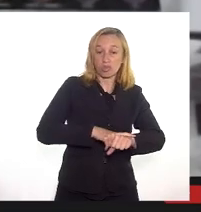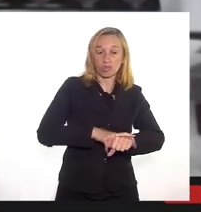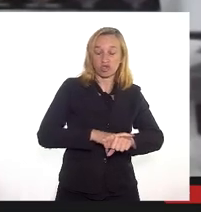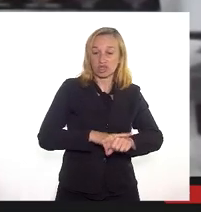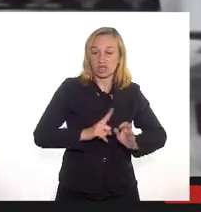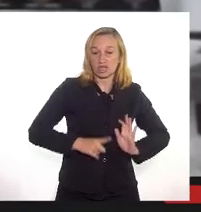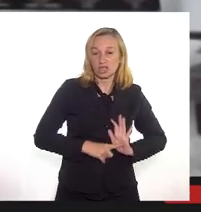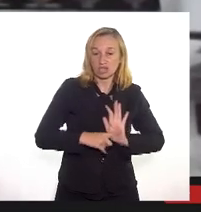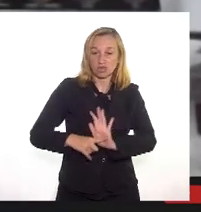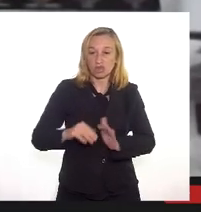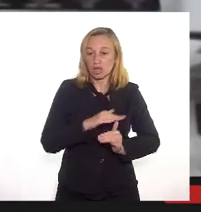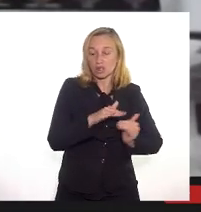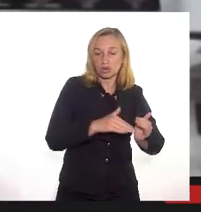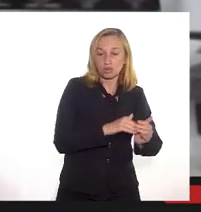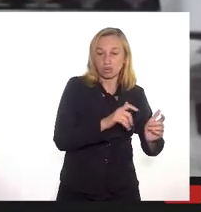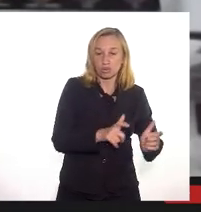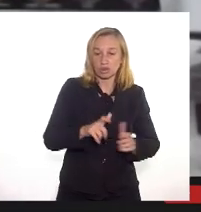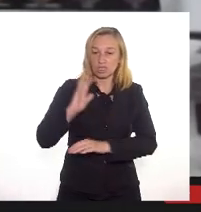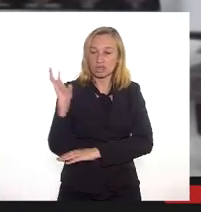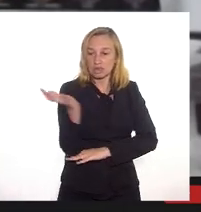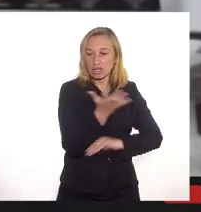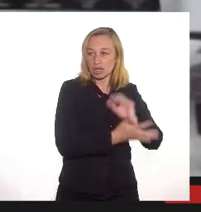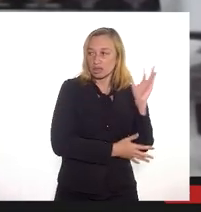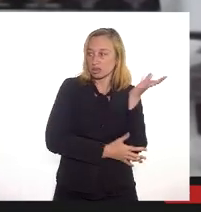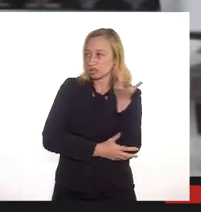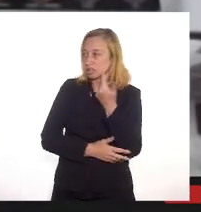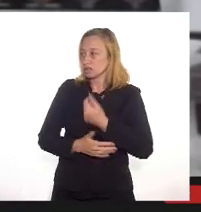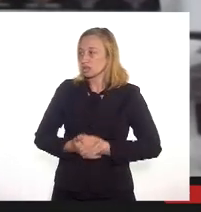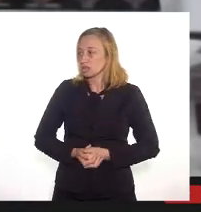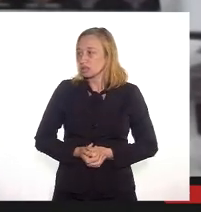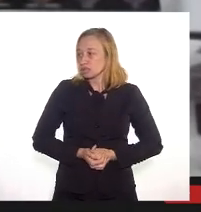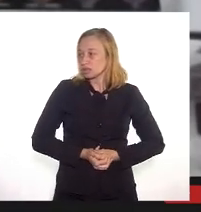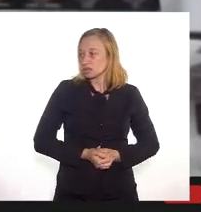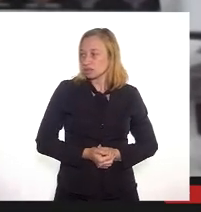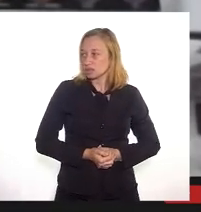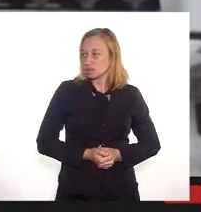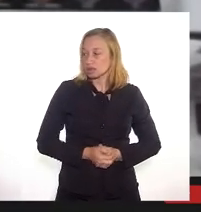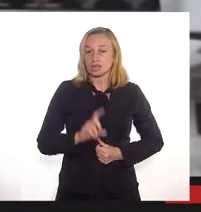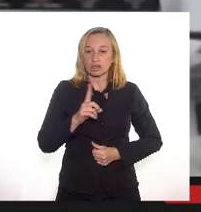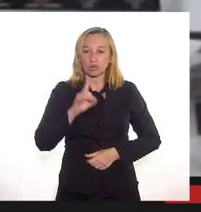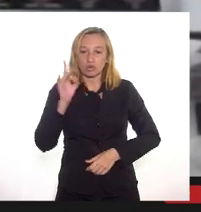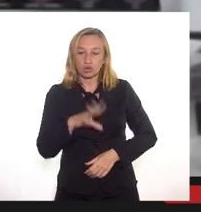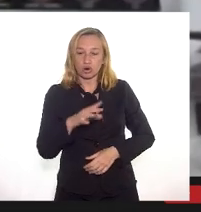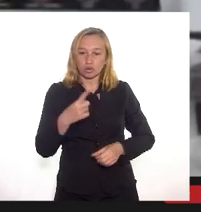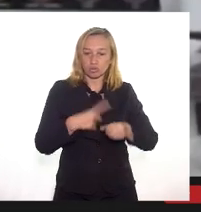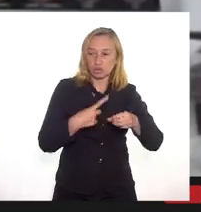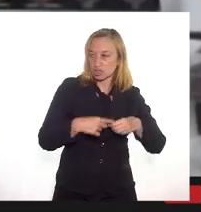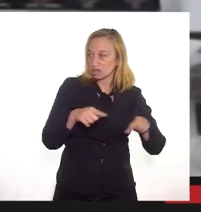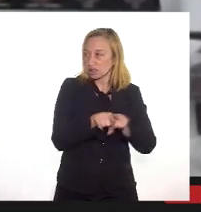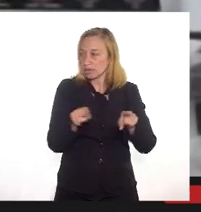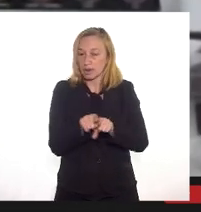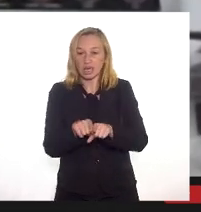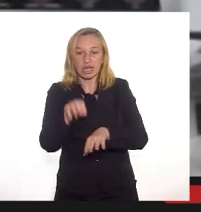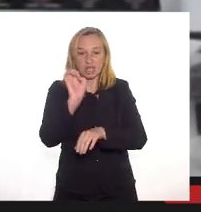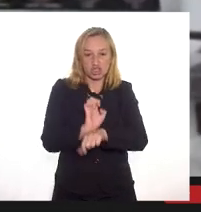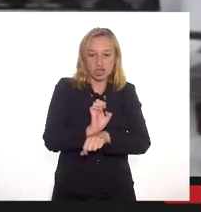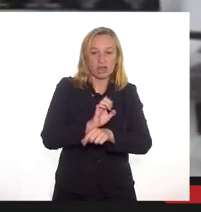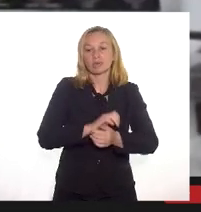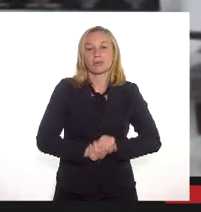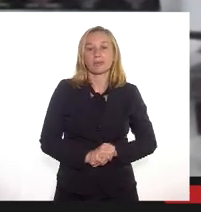atender todos os parâmetros ambientais toda a legislação vigente não só no município quanto no estado e quanto a